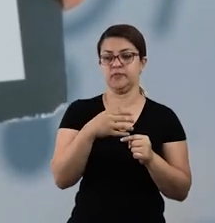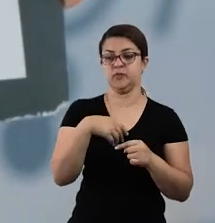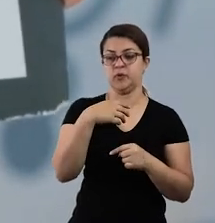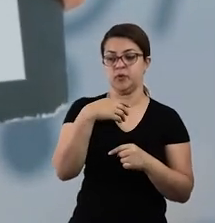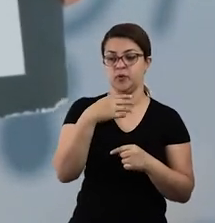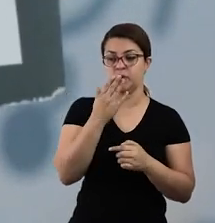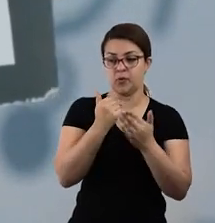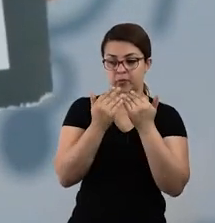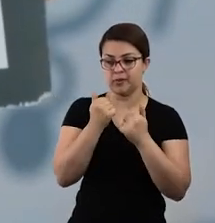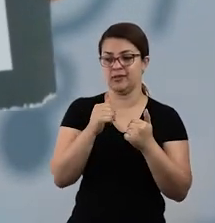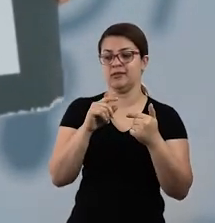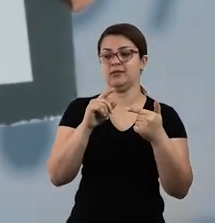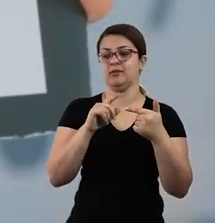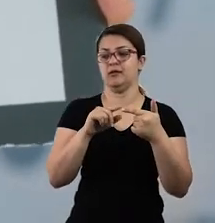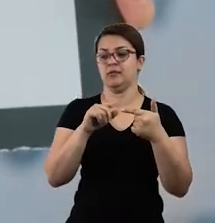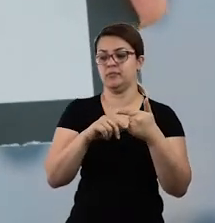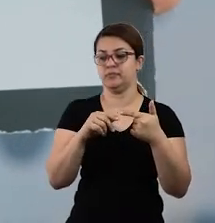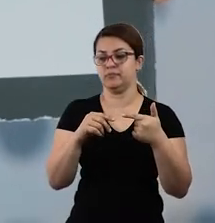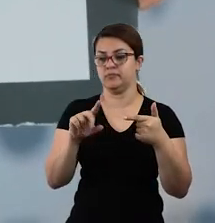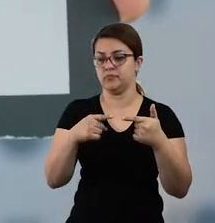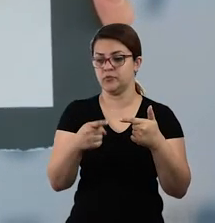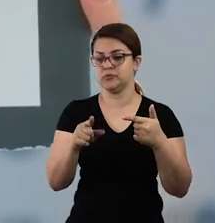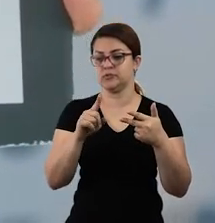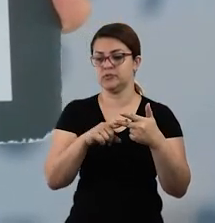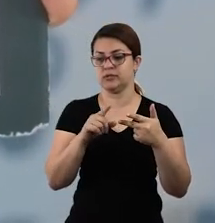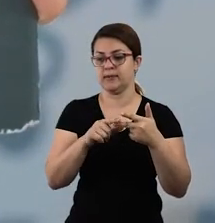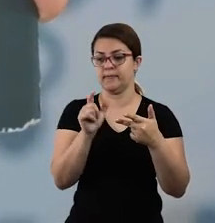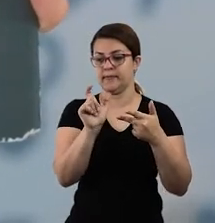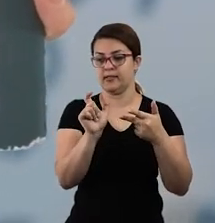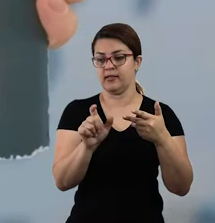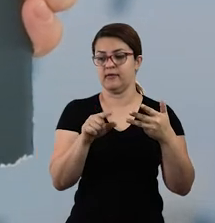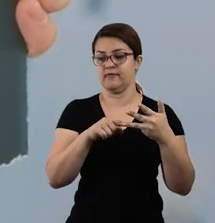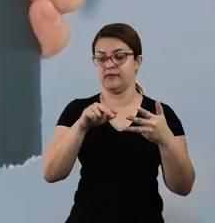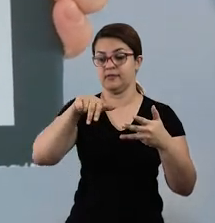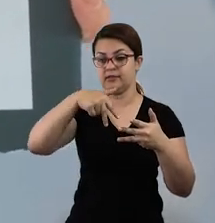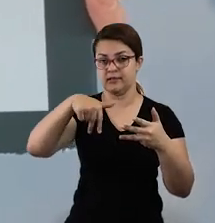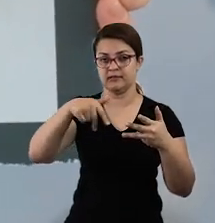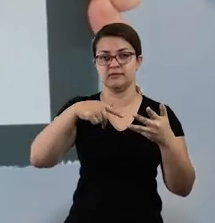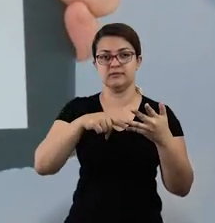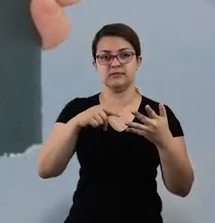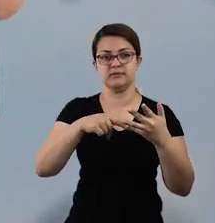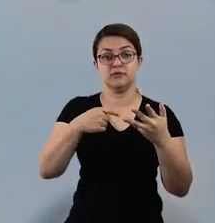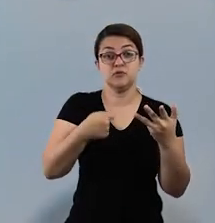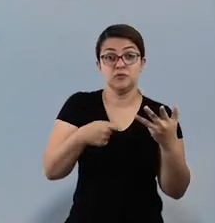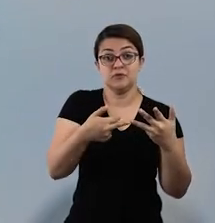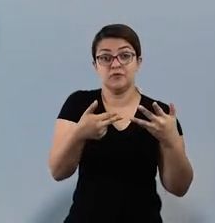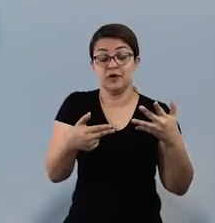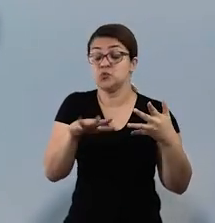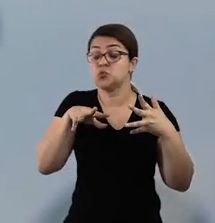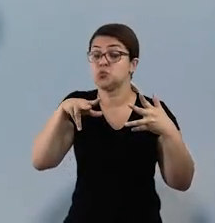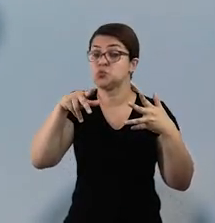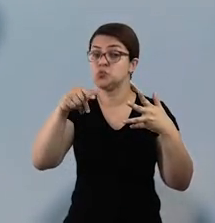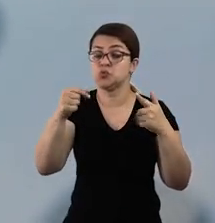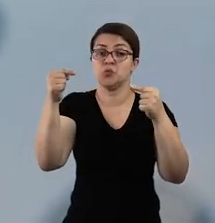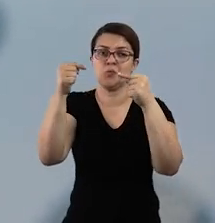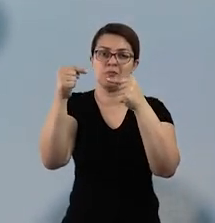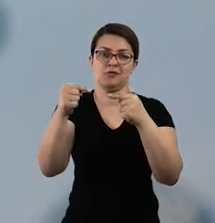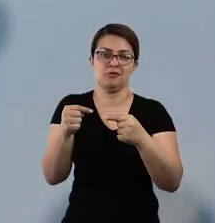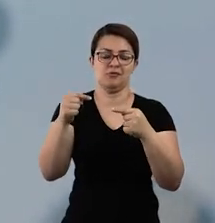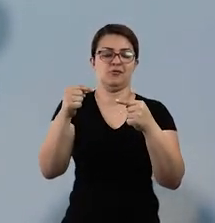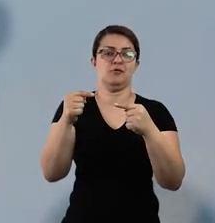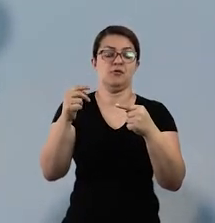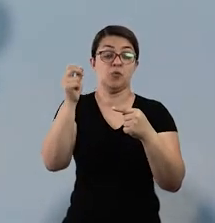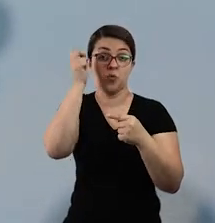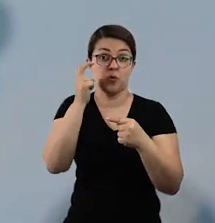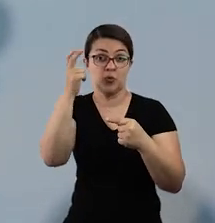palavras, danças e instrumentos musicais, todos também relacionados com essa questão dos negros. E aí vocês vão relacionar essa